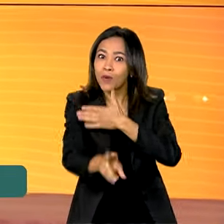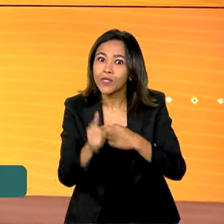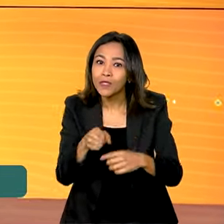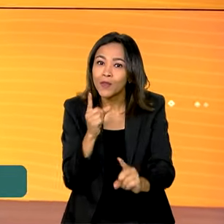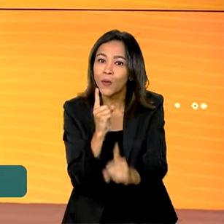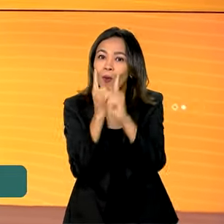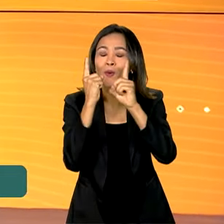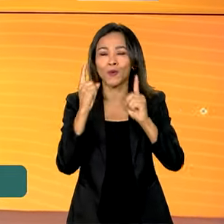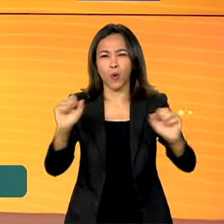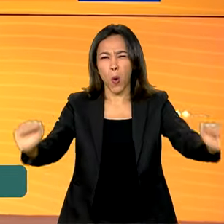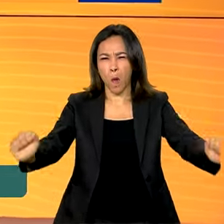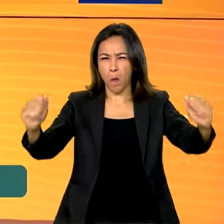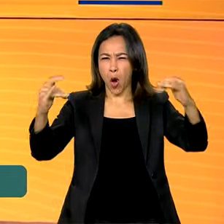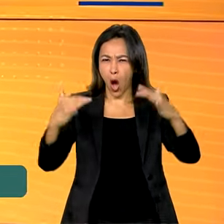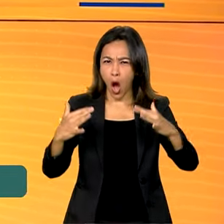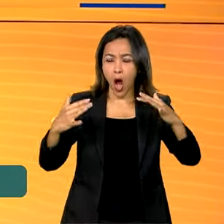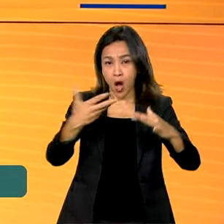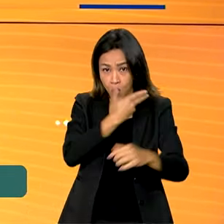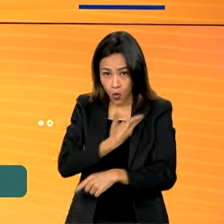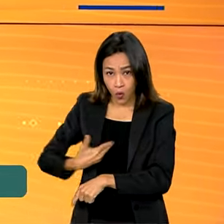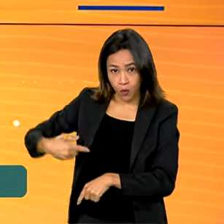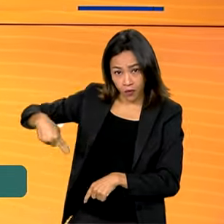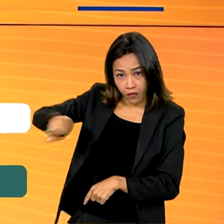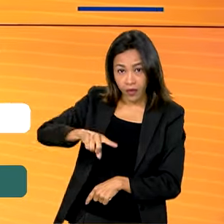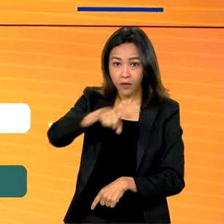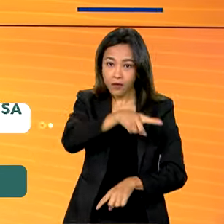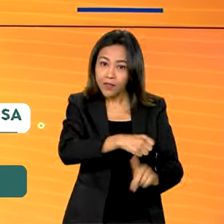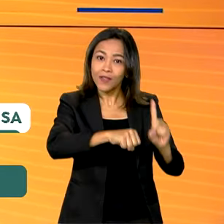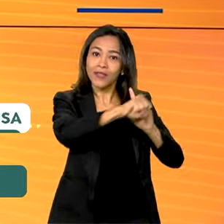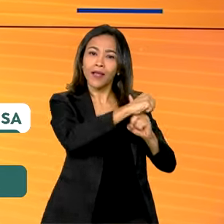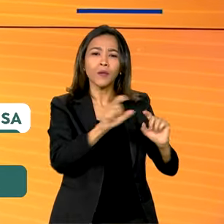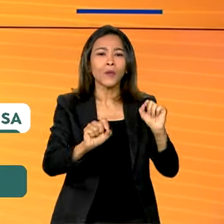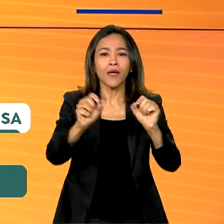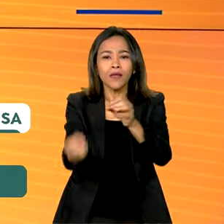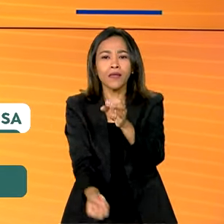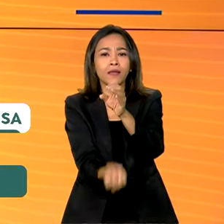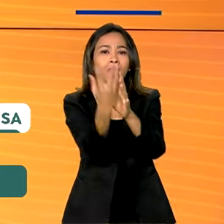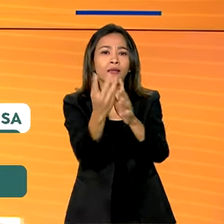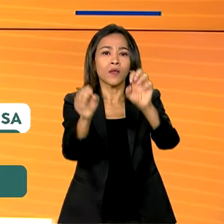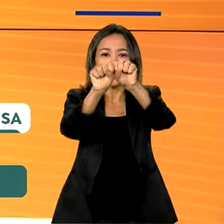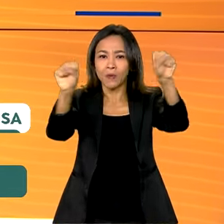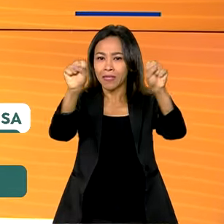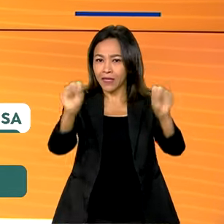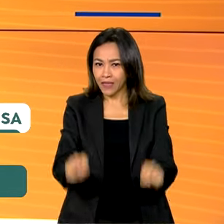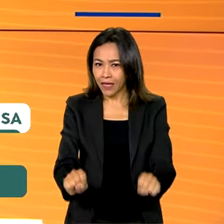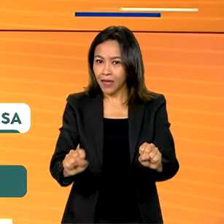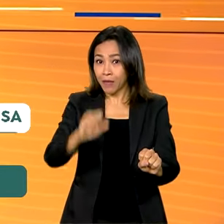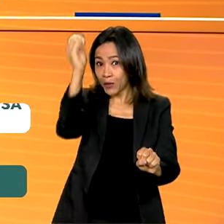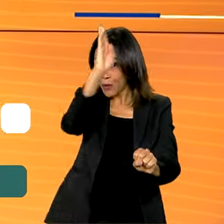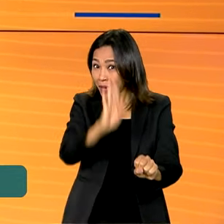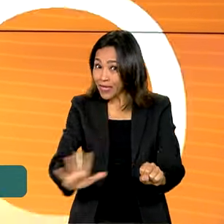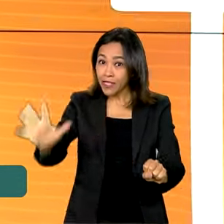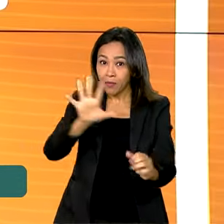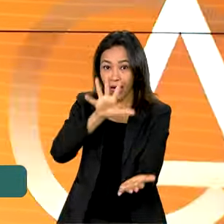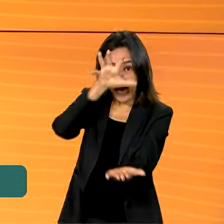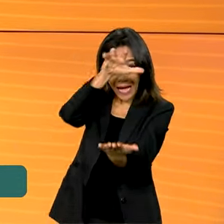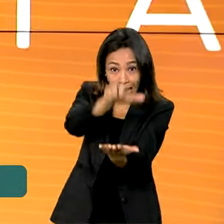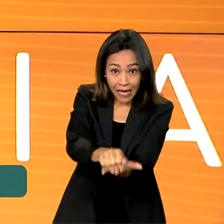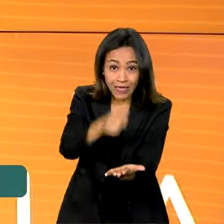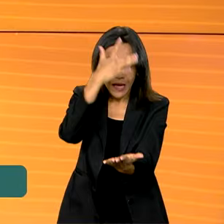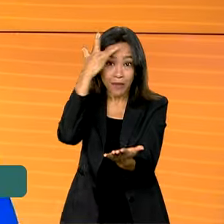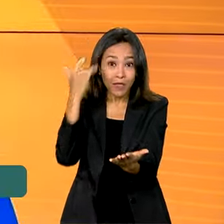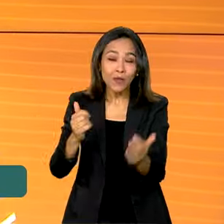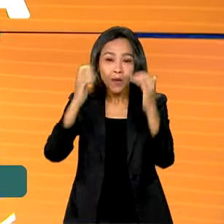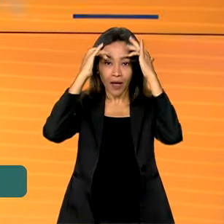encontro que reuniu governo e sociedade civil foi a criação de um Sistema Nacional de Cadastro da Pessoa com